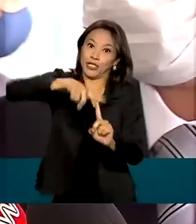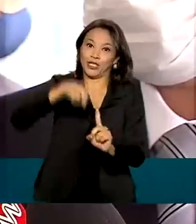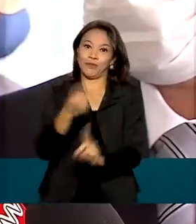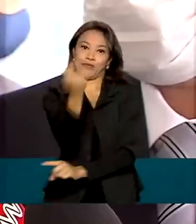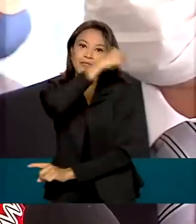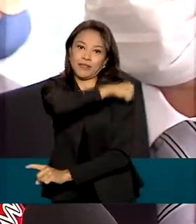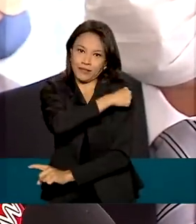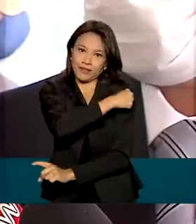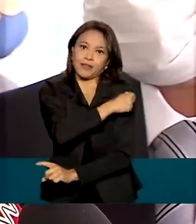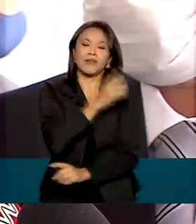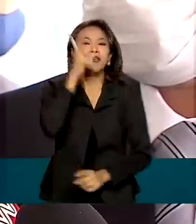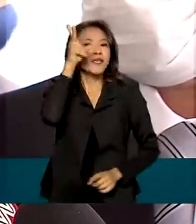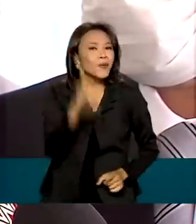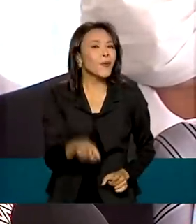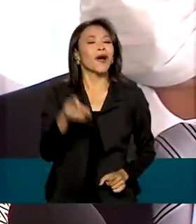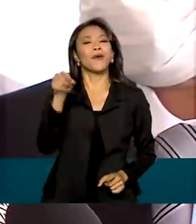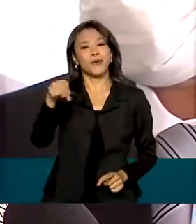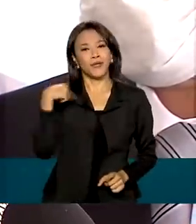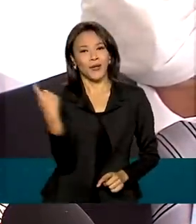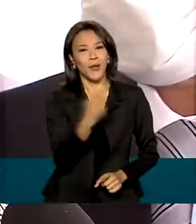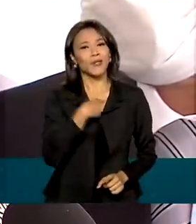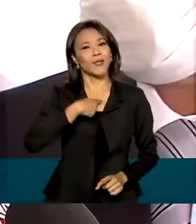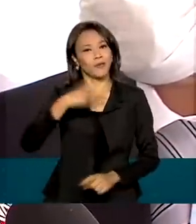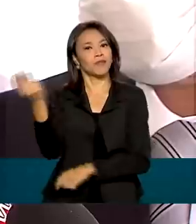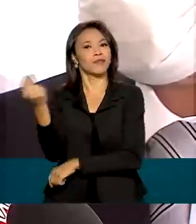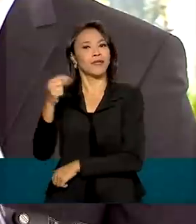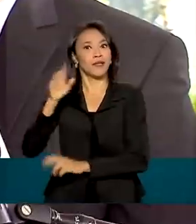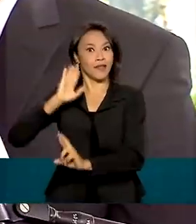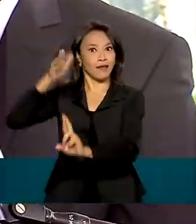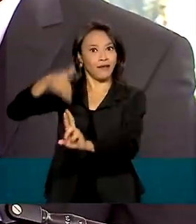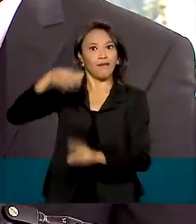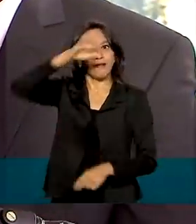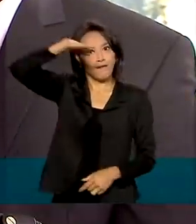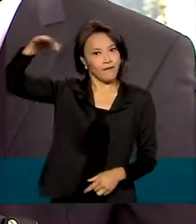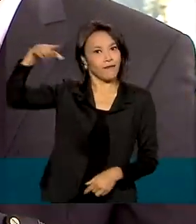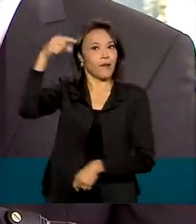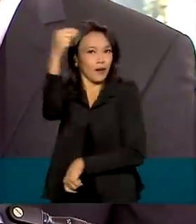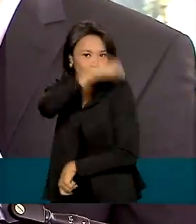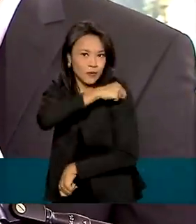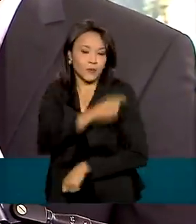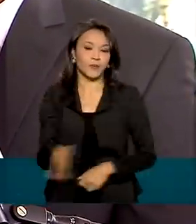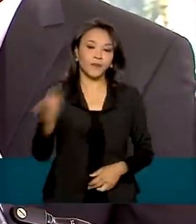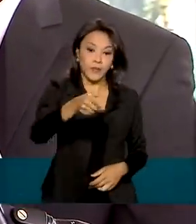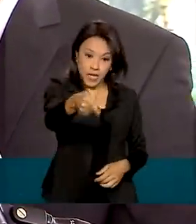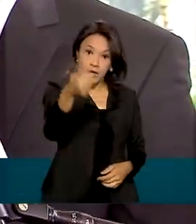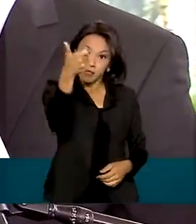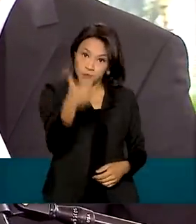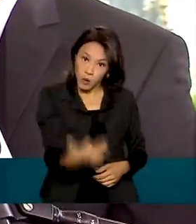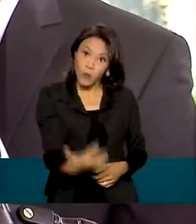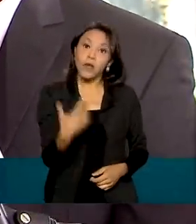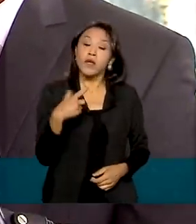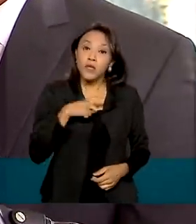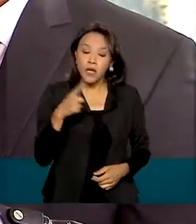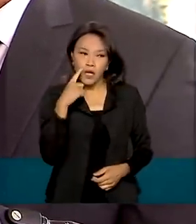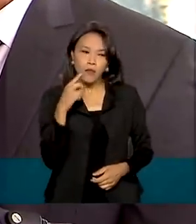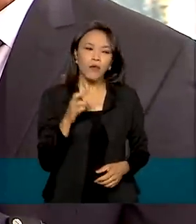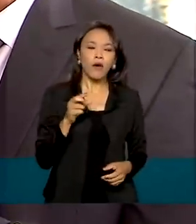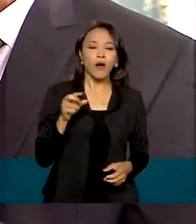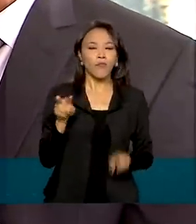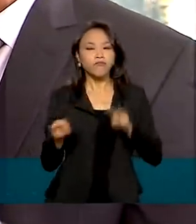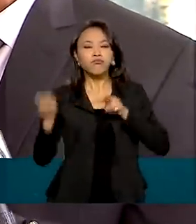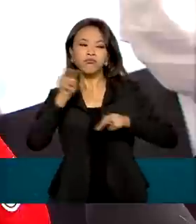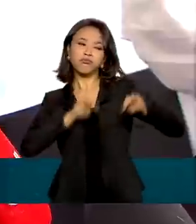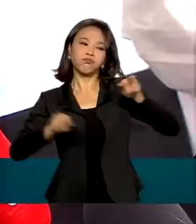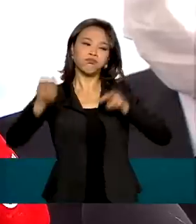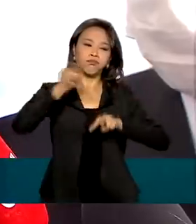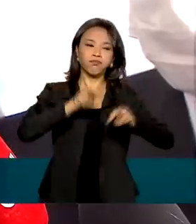em relação à vacina de uma forma geral. Queiroga disse ainda que tem observado um aumento de casos da variante